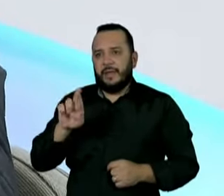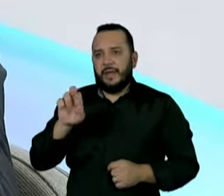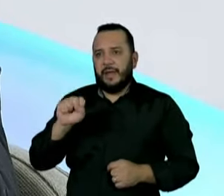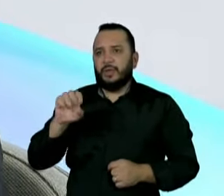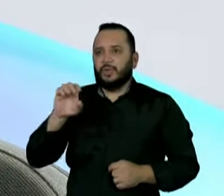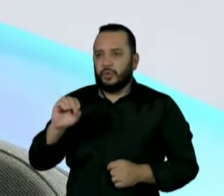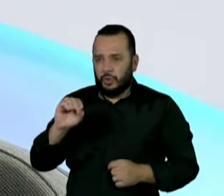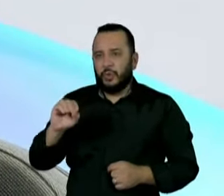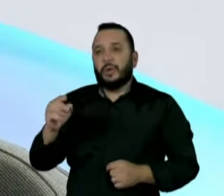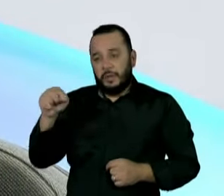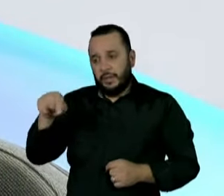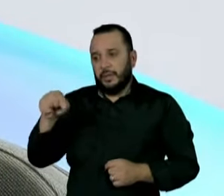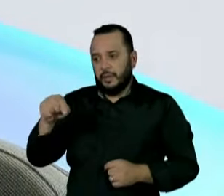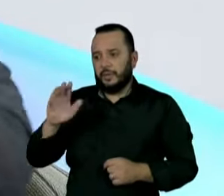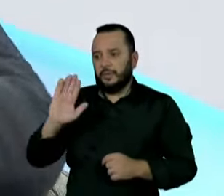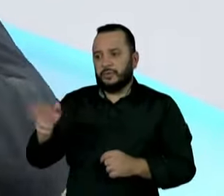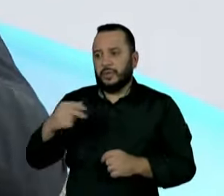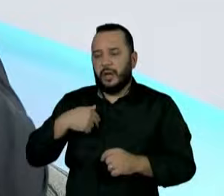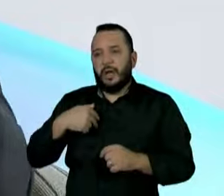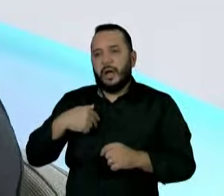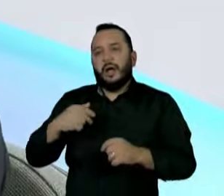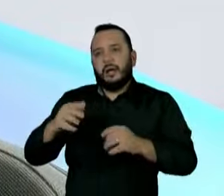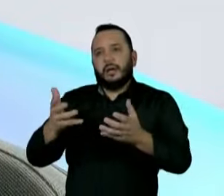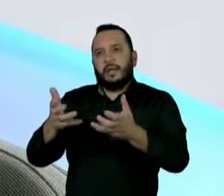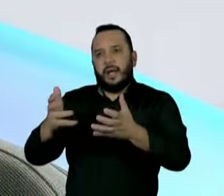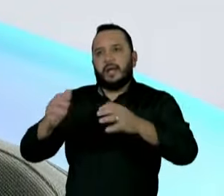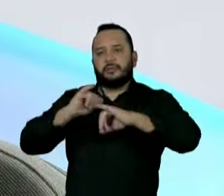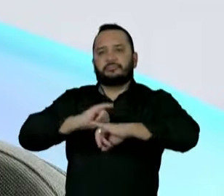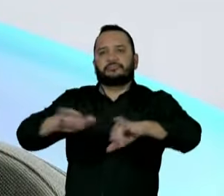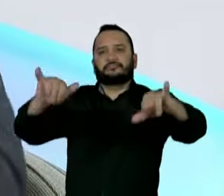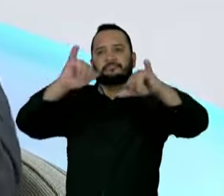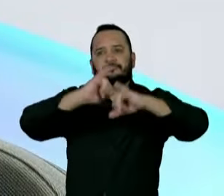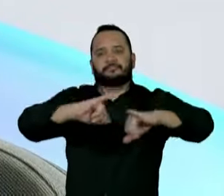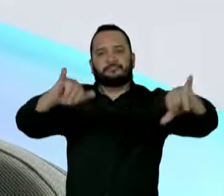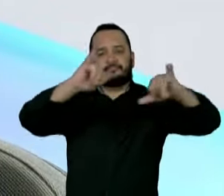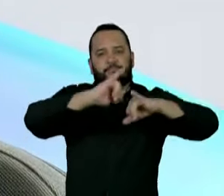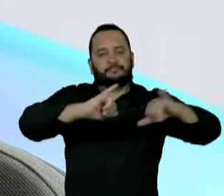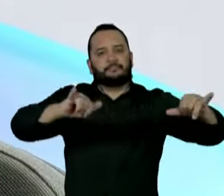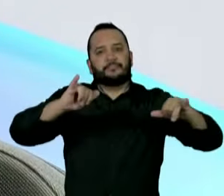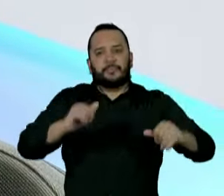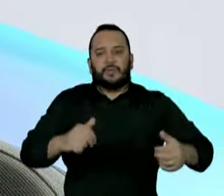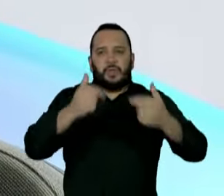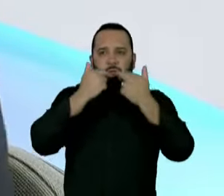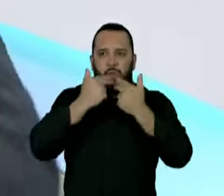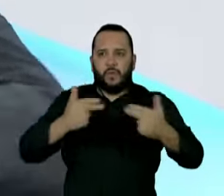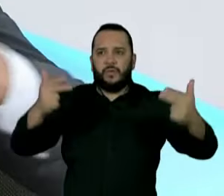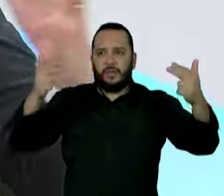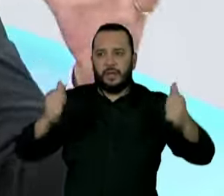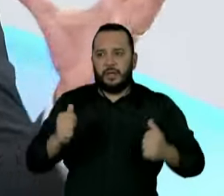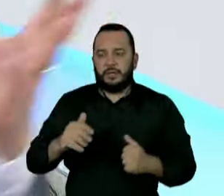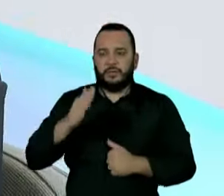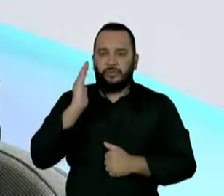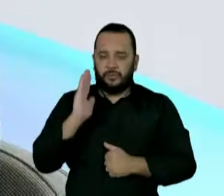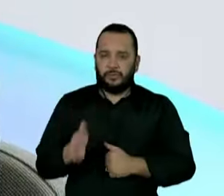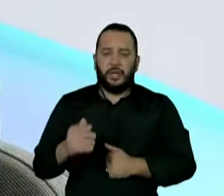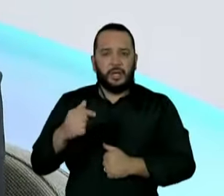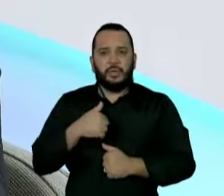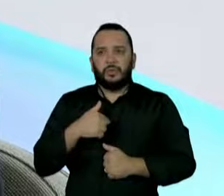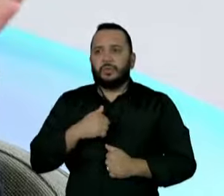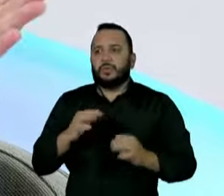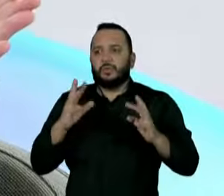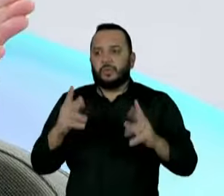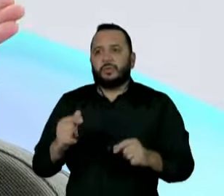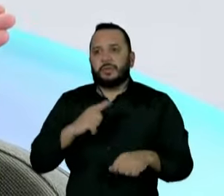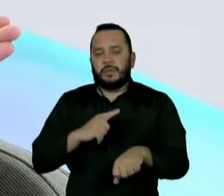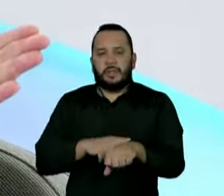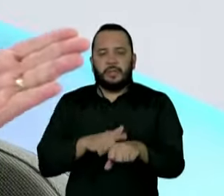Você apostar nessa história da questão da novidade do mundo, do metaverso, com tudo que envolve. Durante